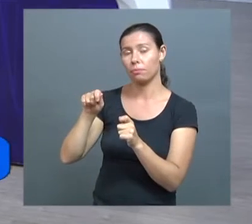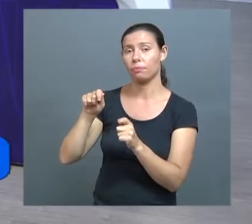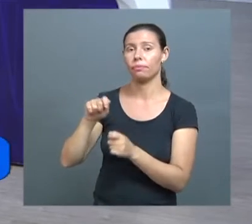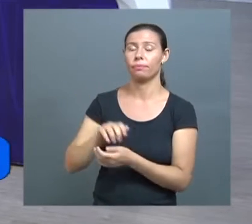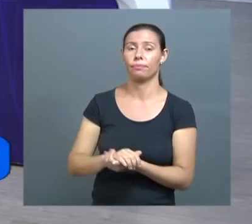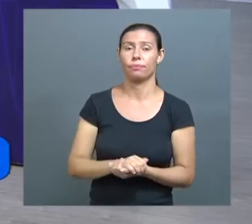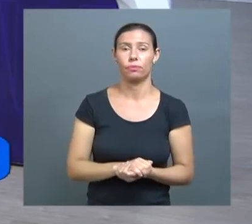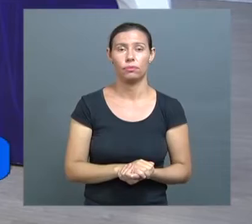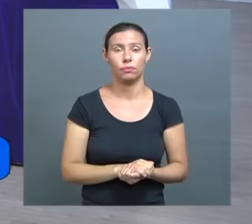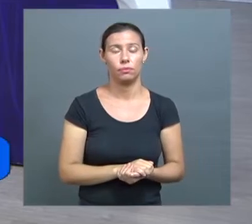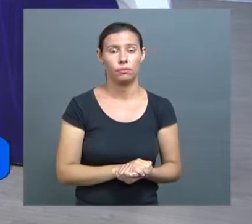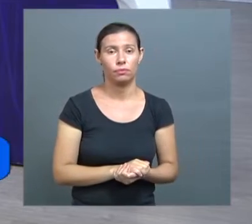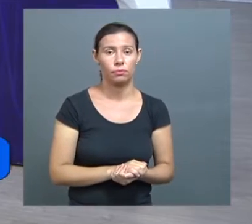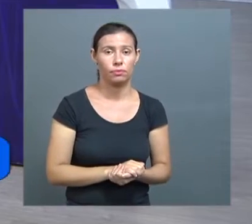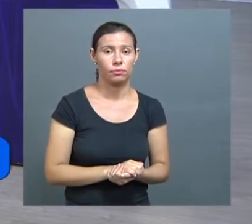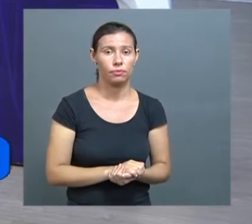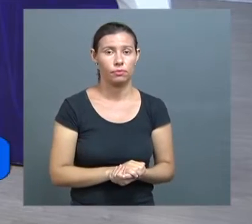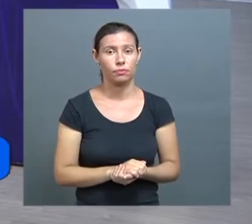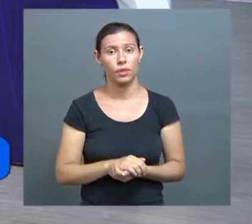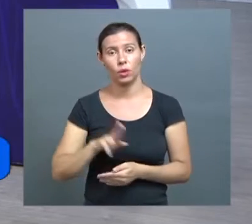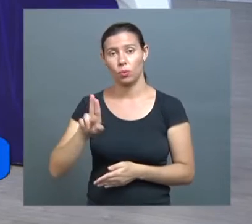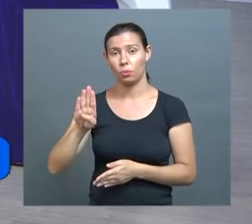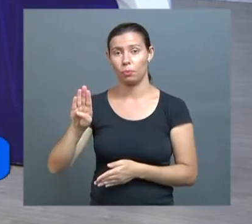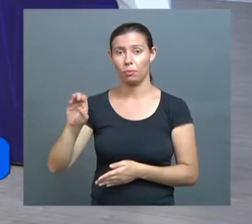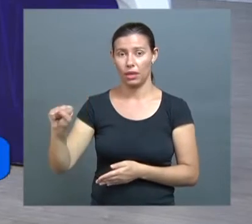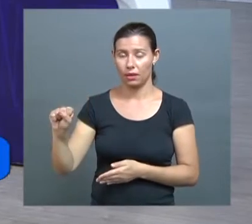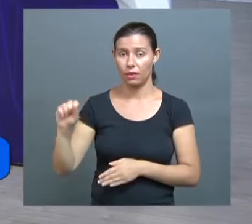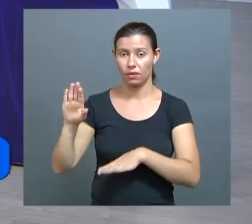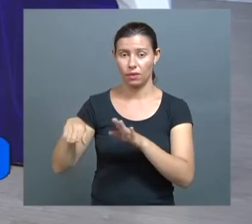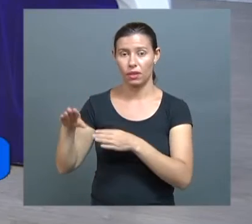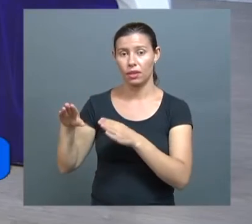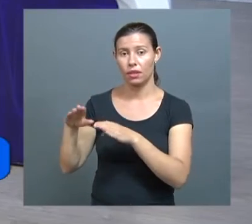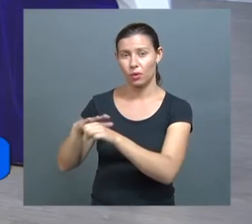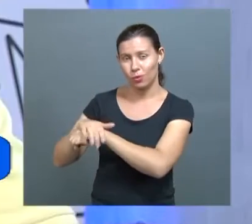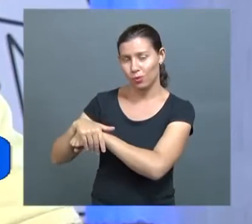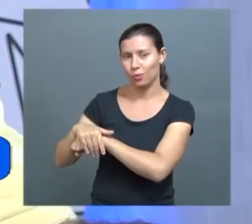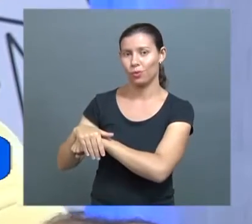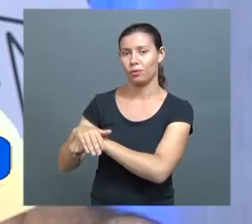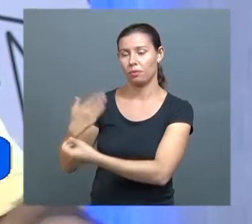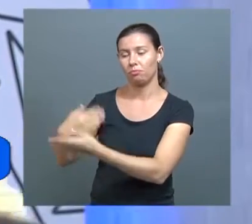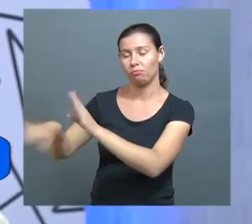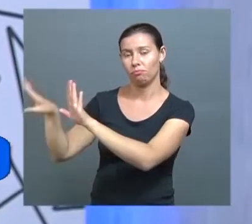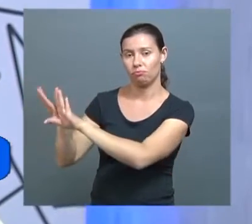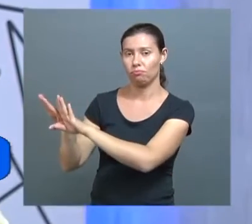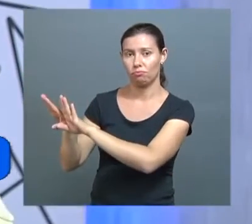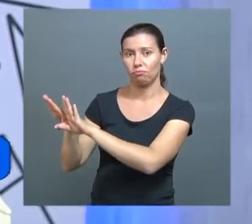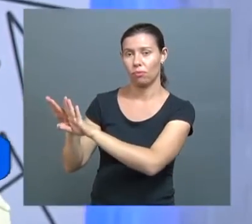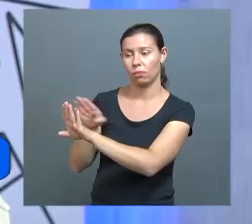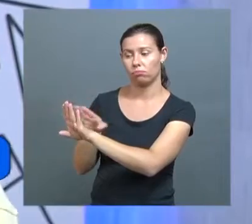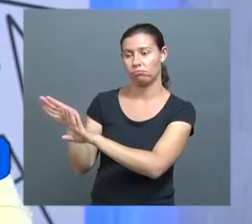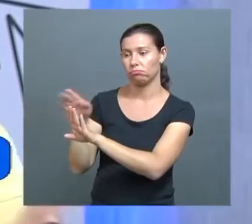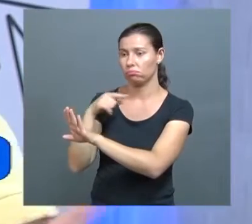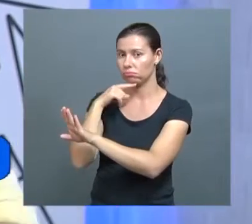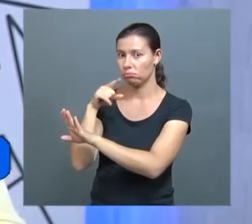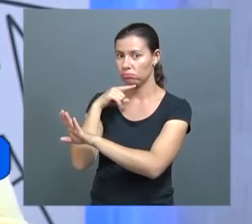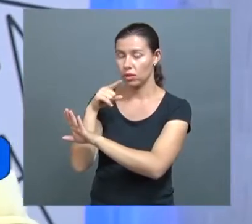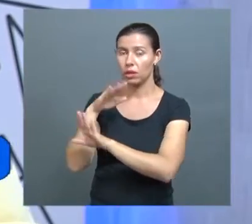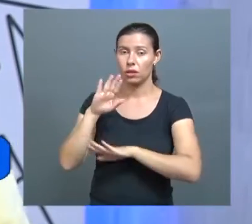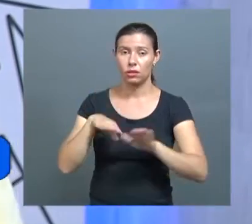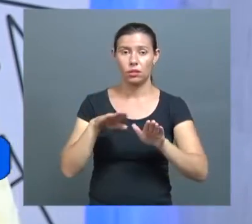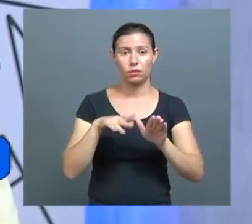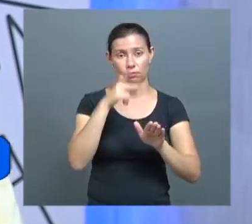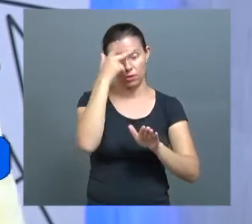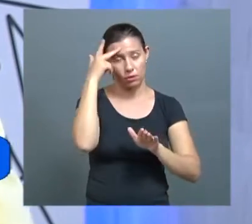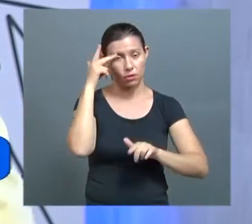dificuldade de ser atendido nas UBSs à noite, principalmente à noite. Porque, às vezes, paciente trabalha o dia